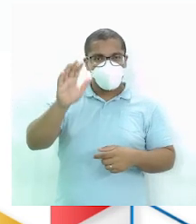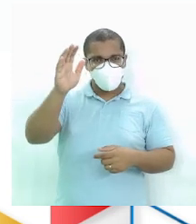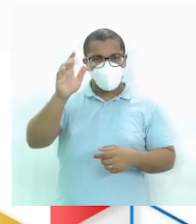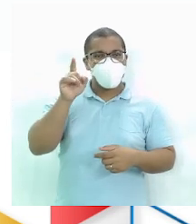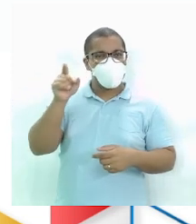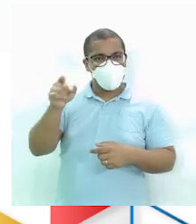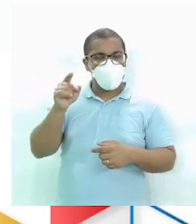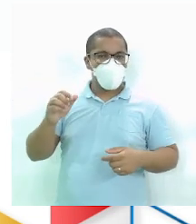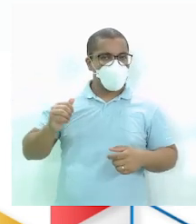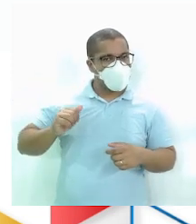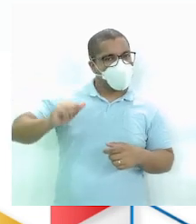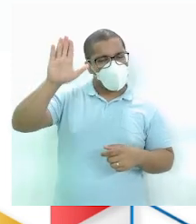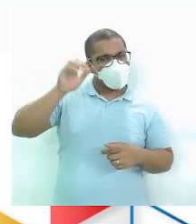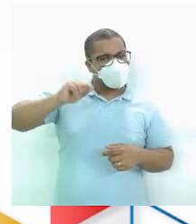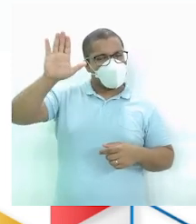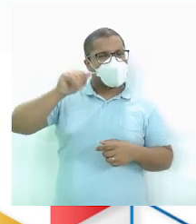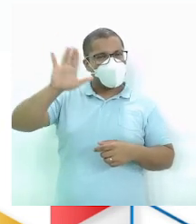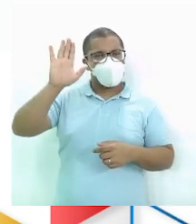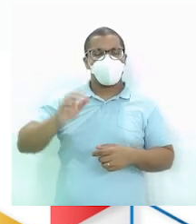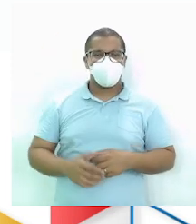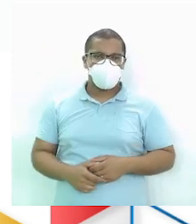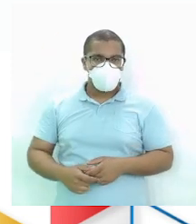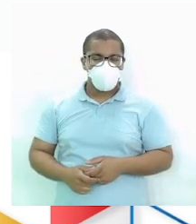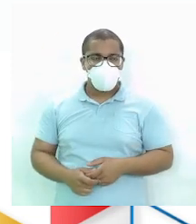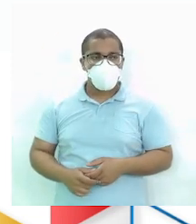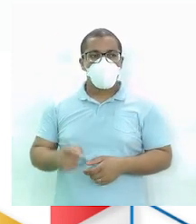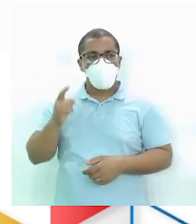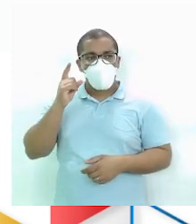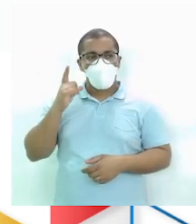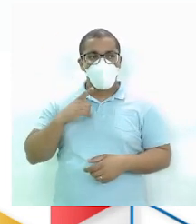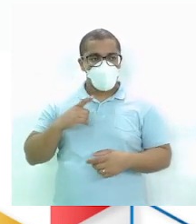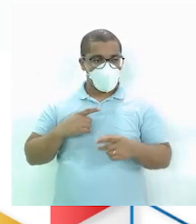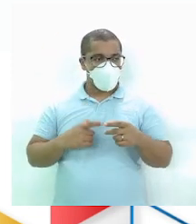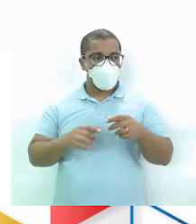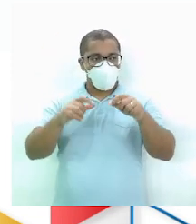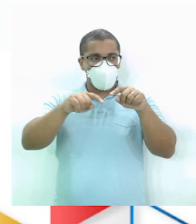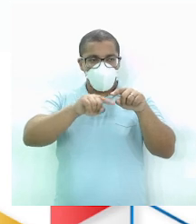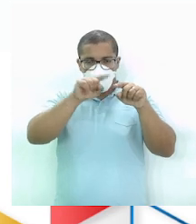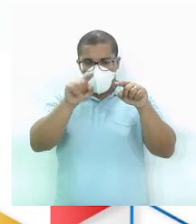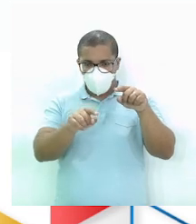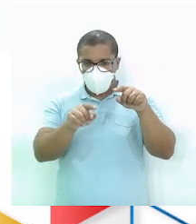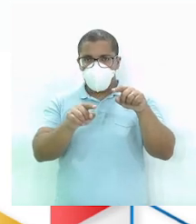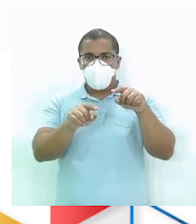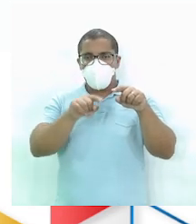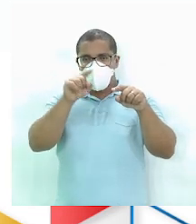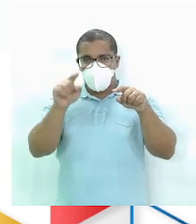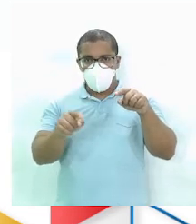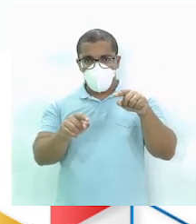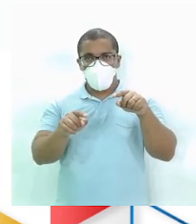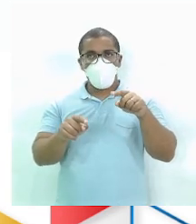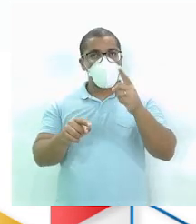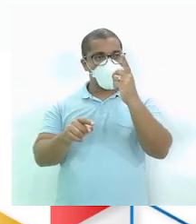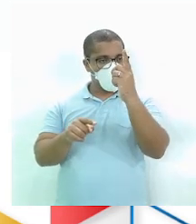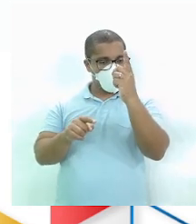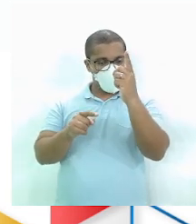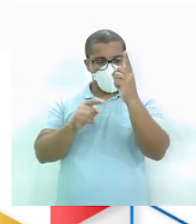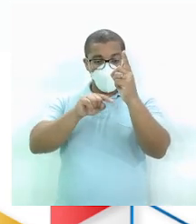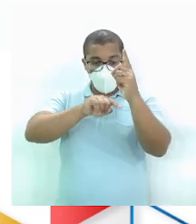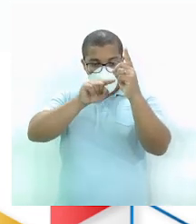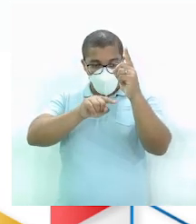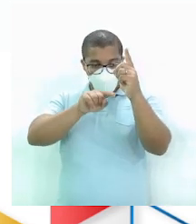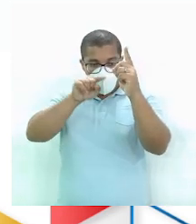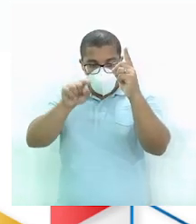Tá bom? Então segue comigo A comparação Duas ferraduras Embaixo Um Vinte avos Tá tranquilo?